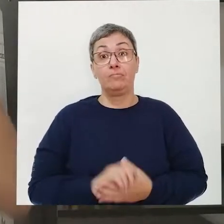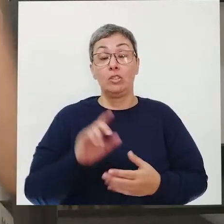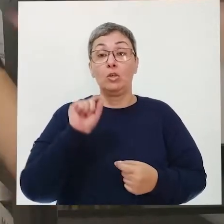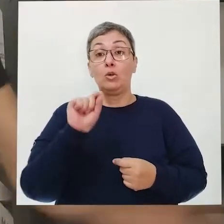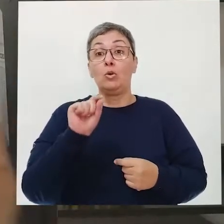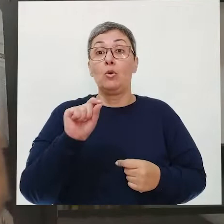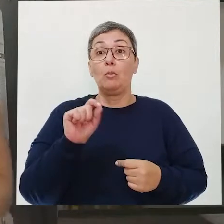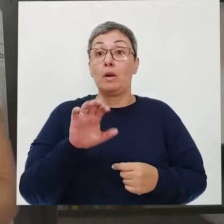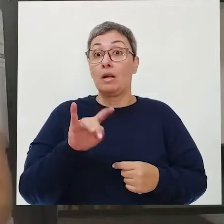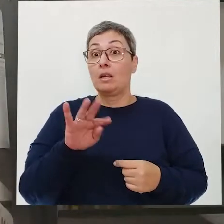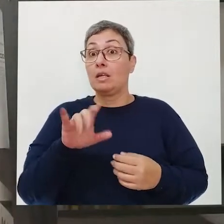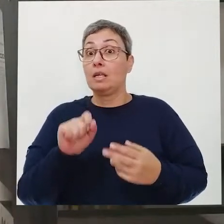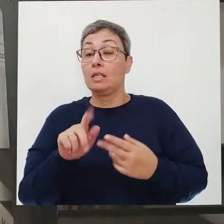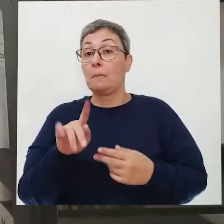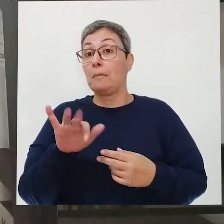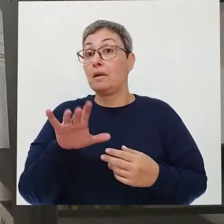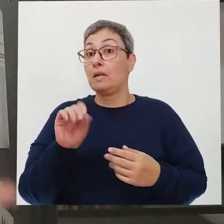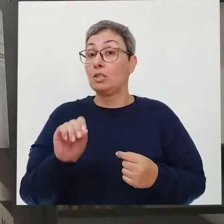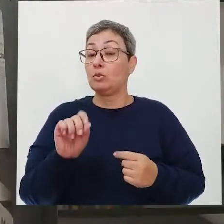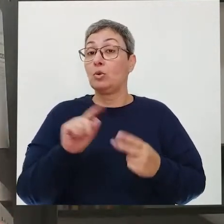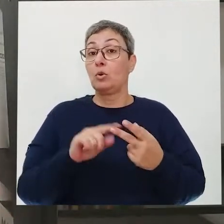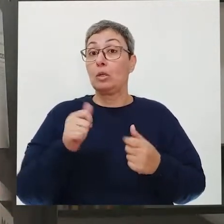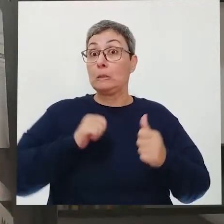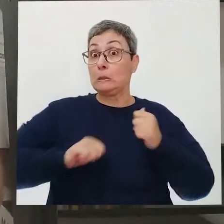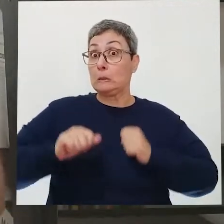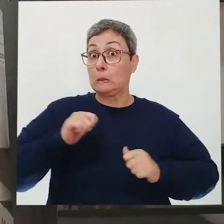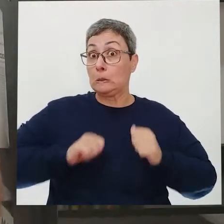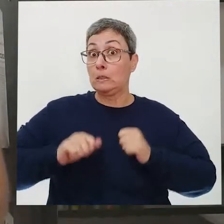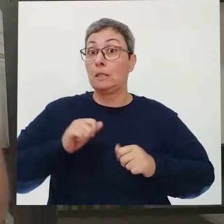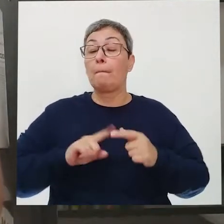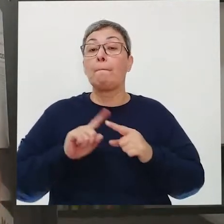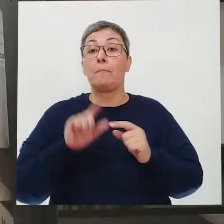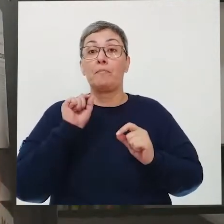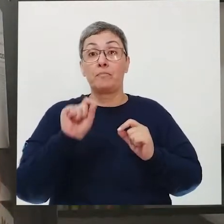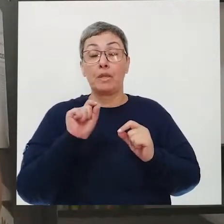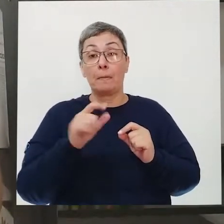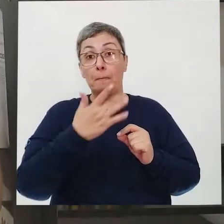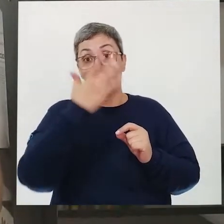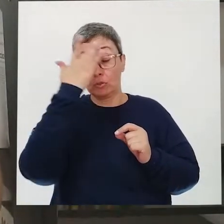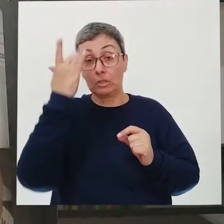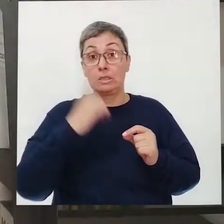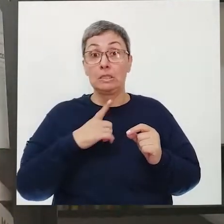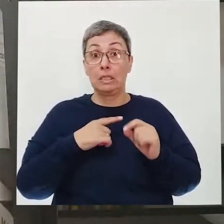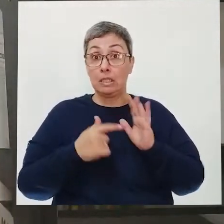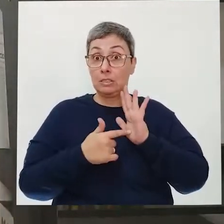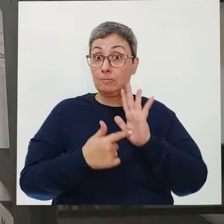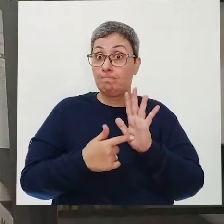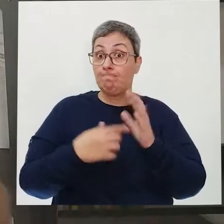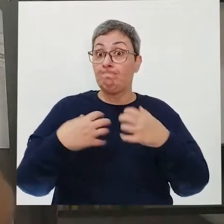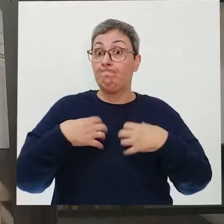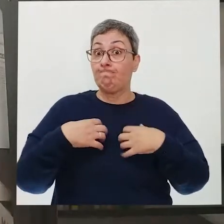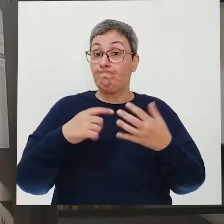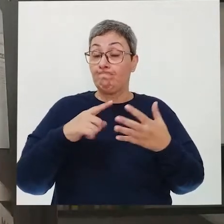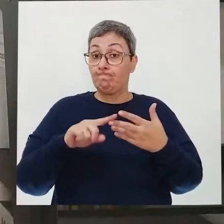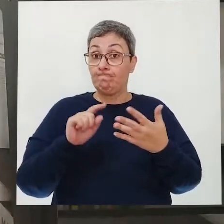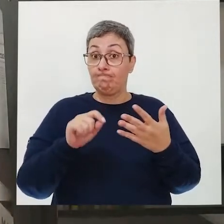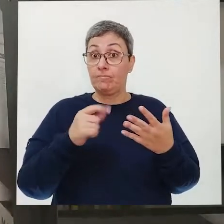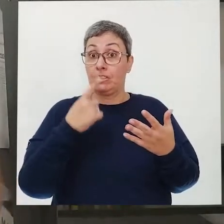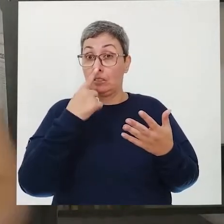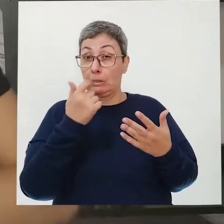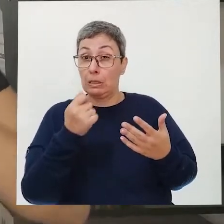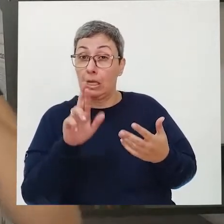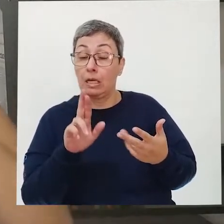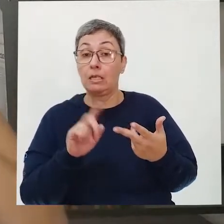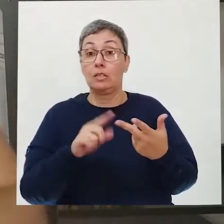Em uma crise de pânico ou uma crise de ansiedade, por exemplo, a pessoa pode apresentar sintomas como falta de ar,